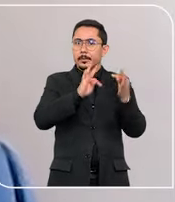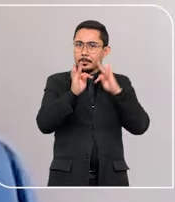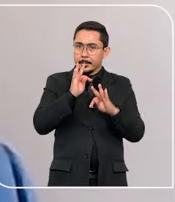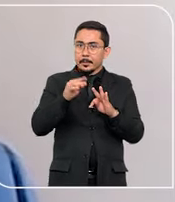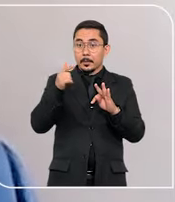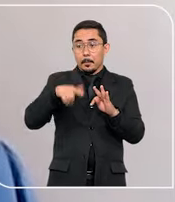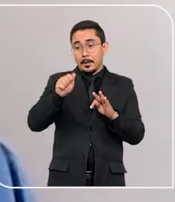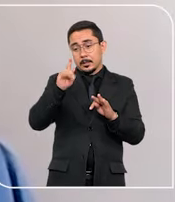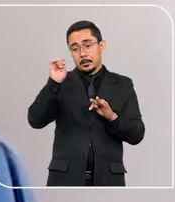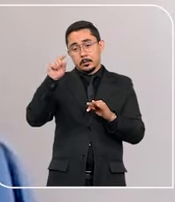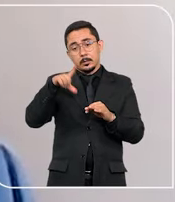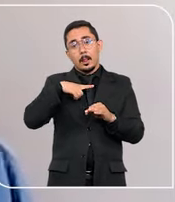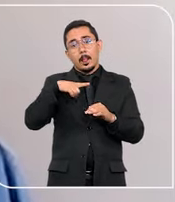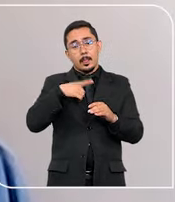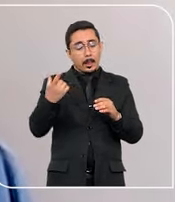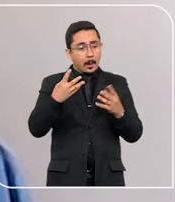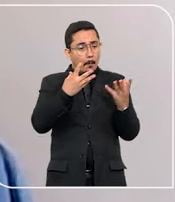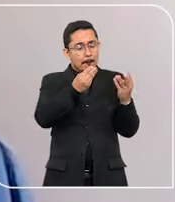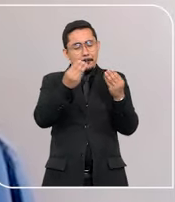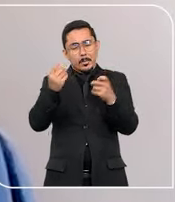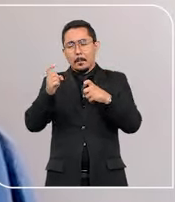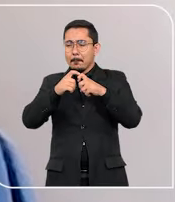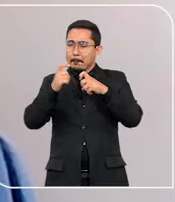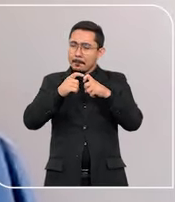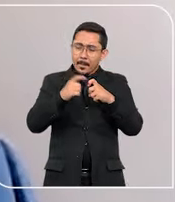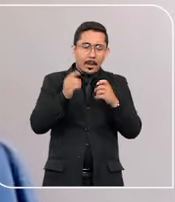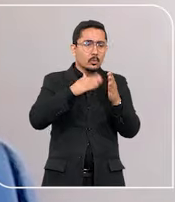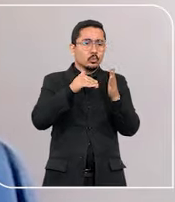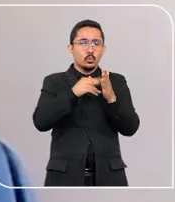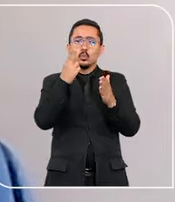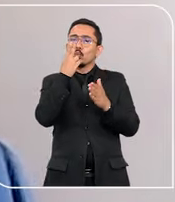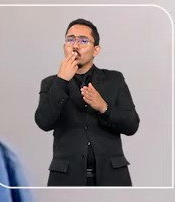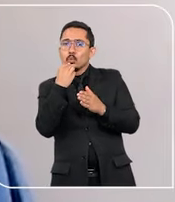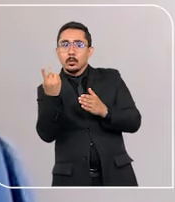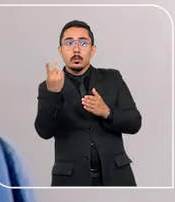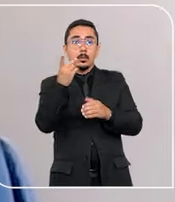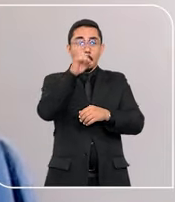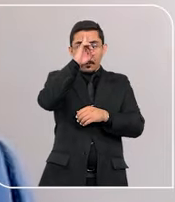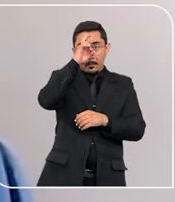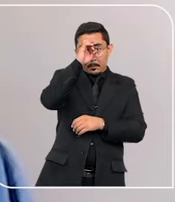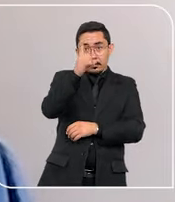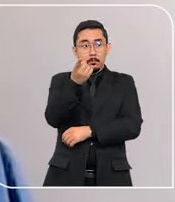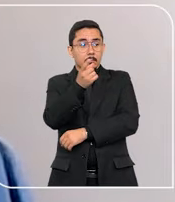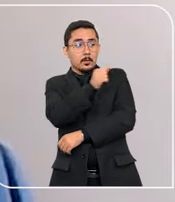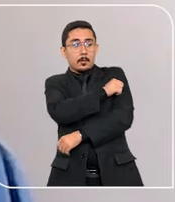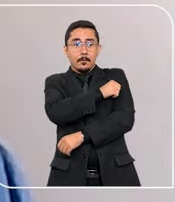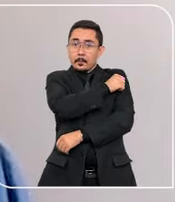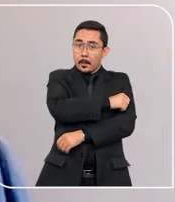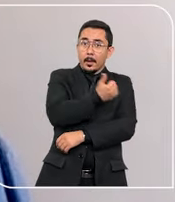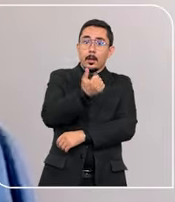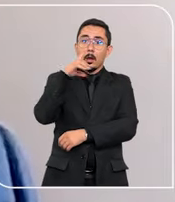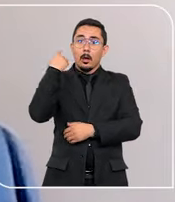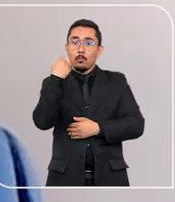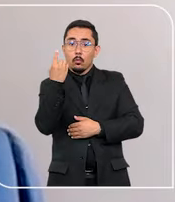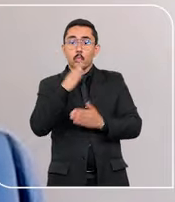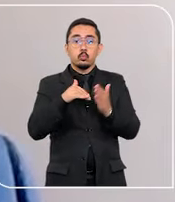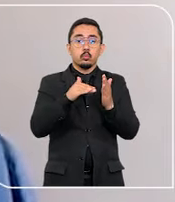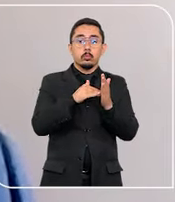multidisciplinar muito grande que compõe a ADIS. A gente tem médicos endocrinologistas, nutricionistas, enfermeiros,